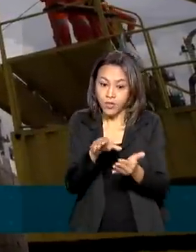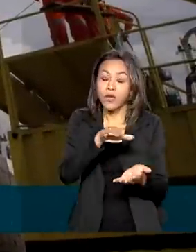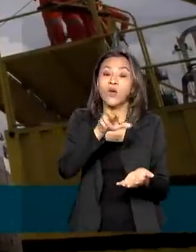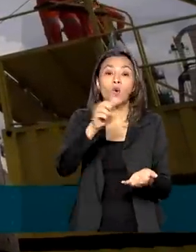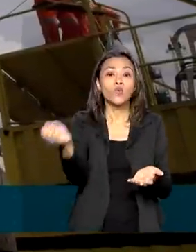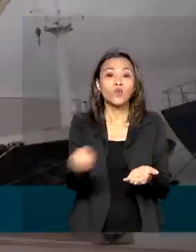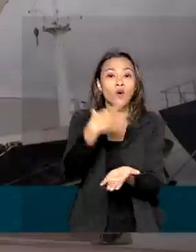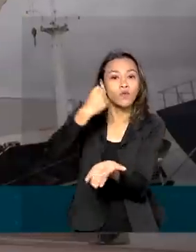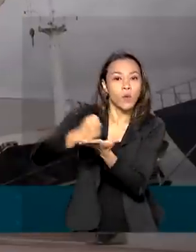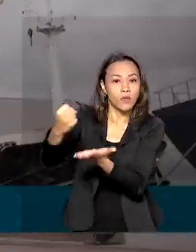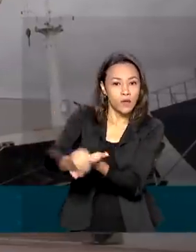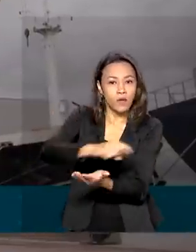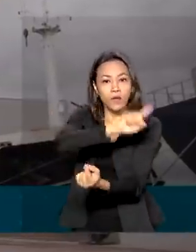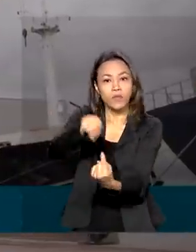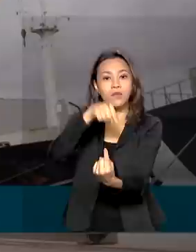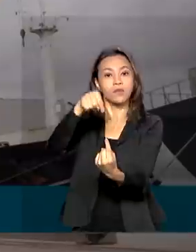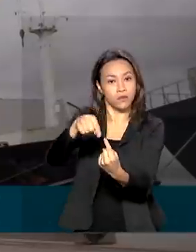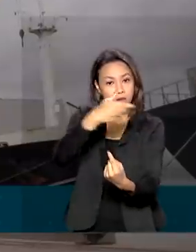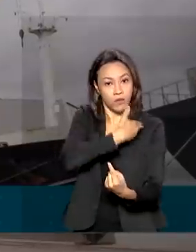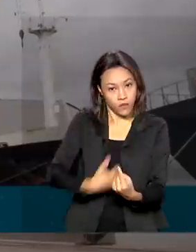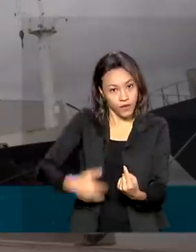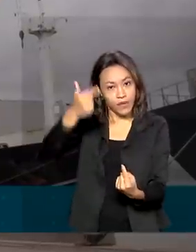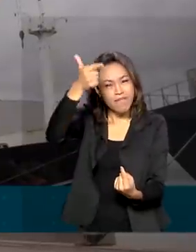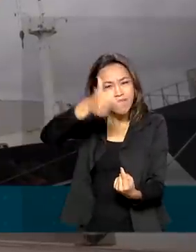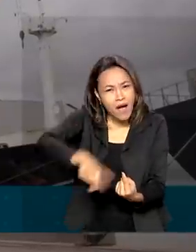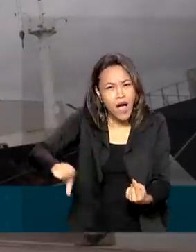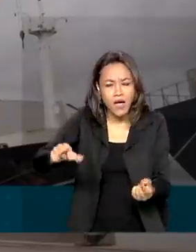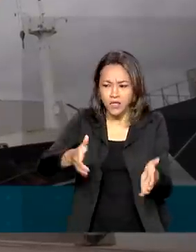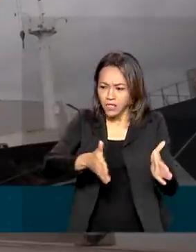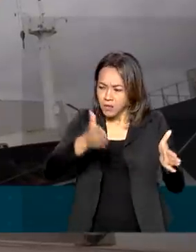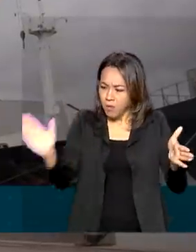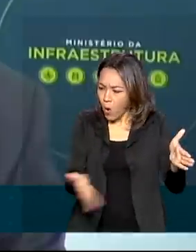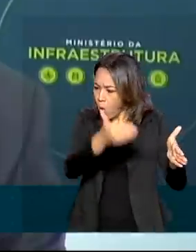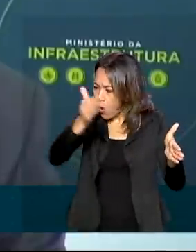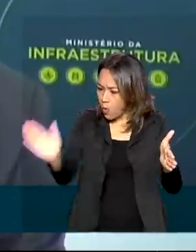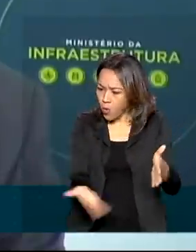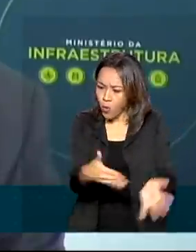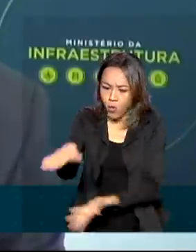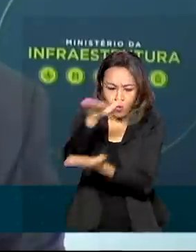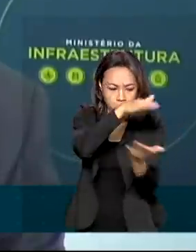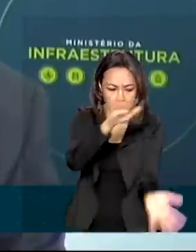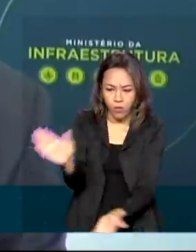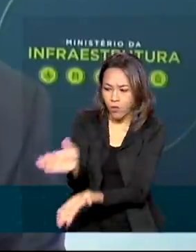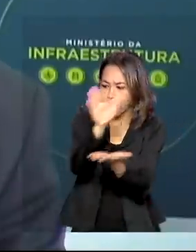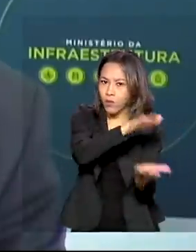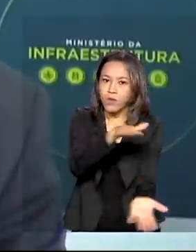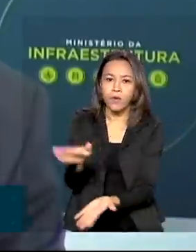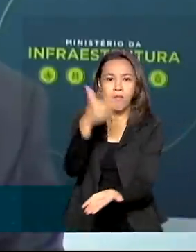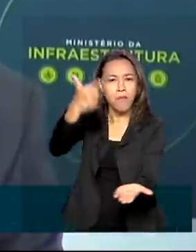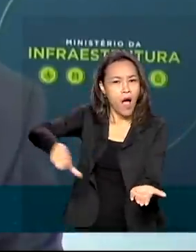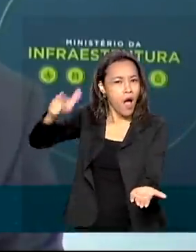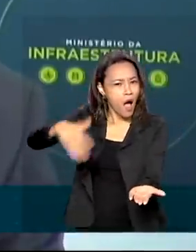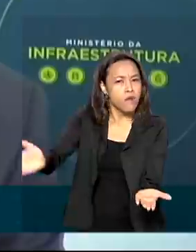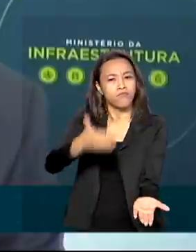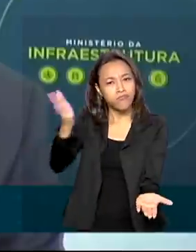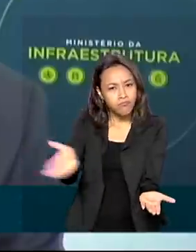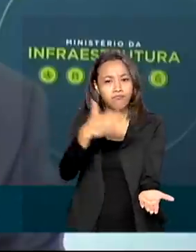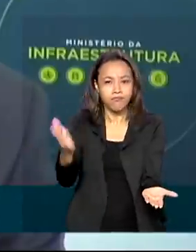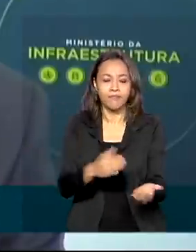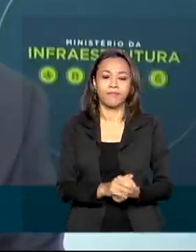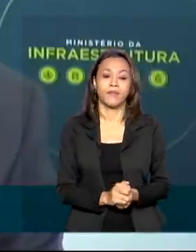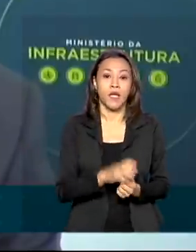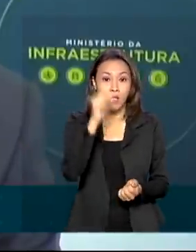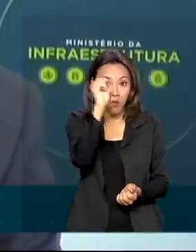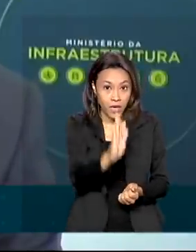expectativa do governo é ampliar ainda mais essa capacidade de escoamento. A gente sabe que nas outras regiões do Brasil há uma